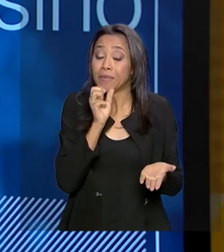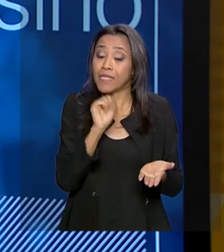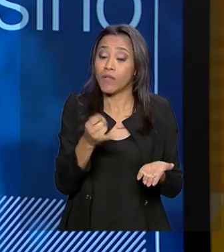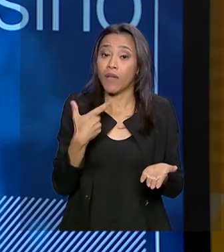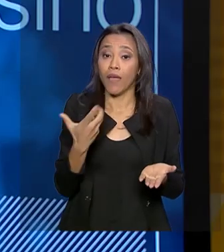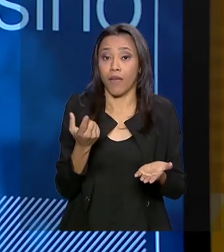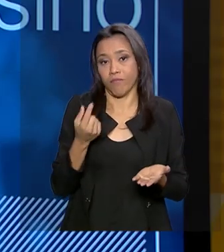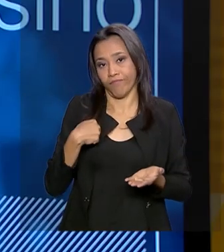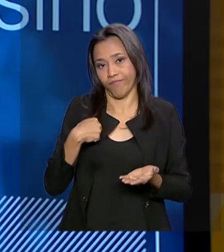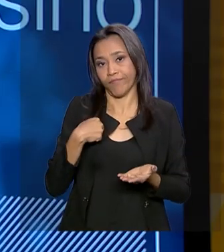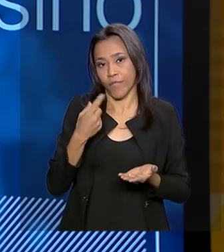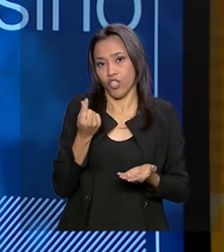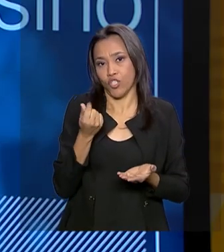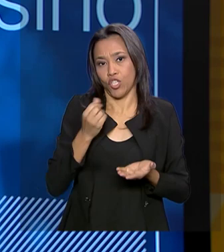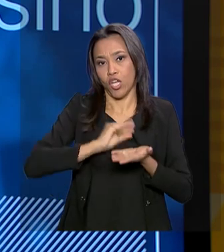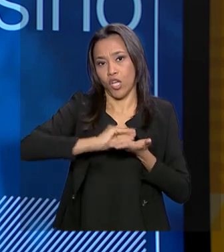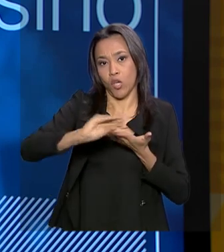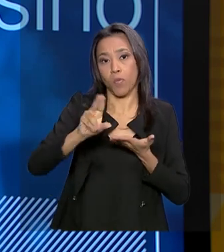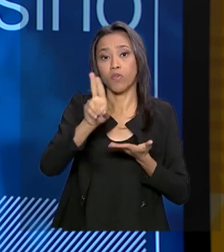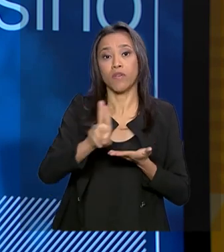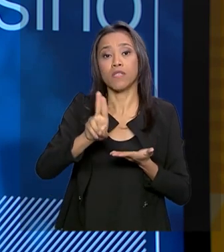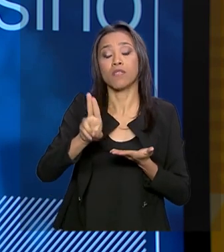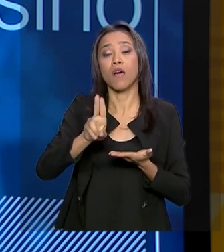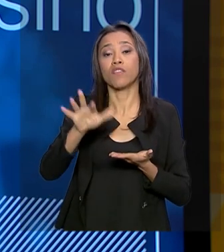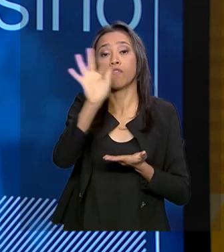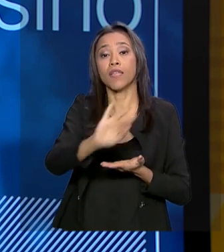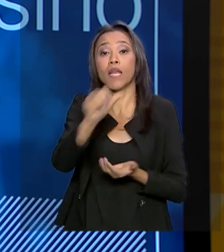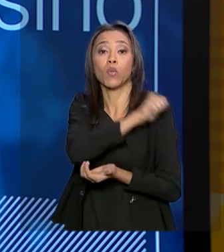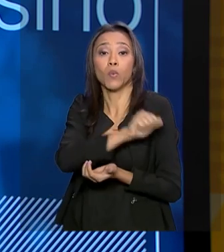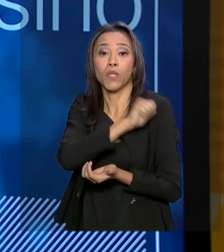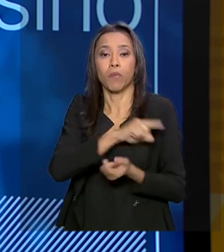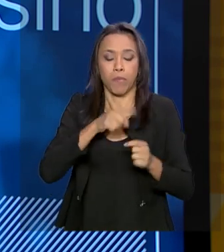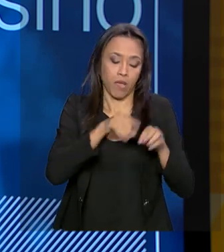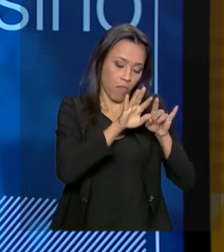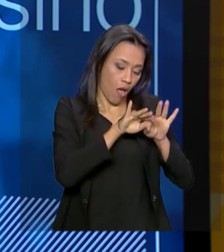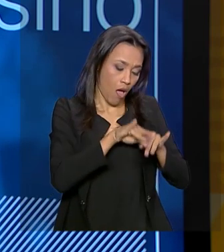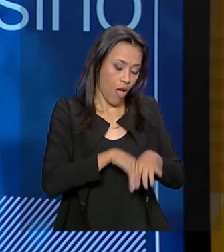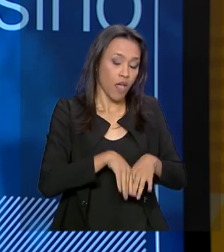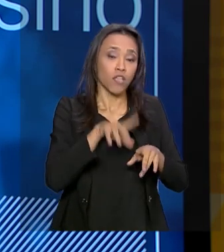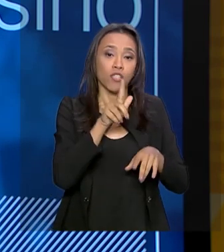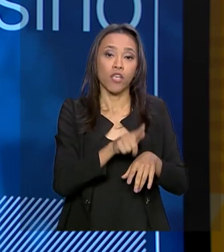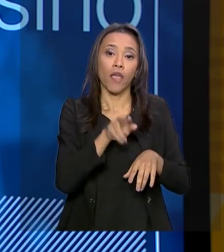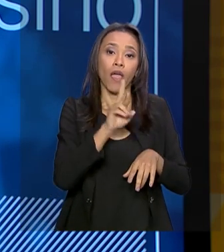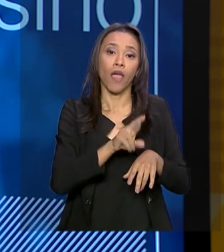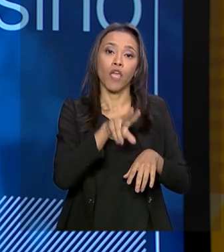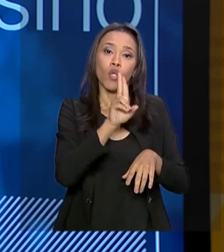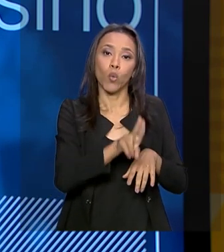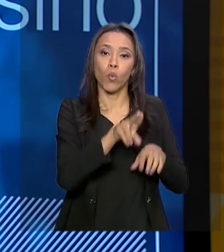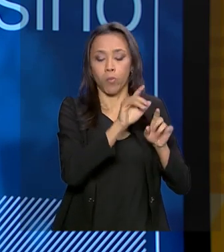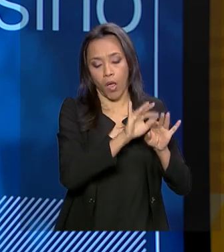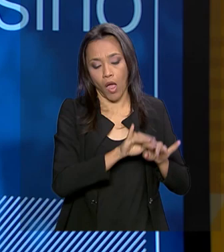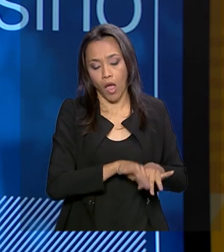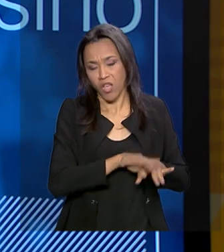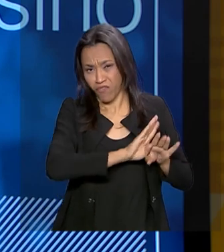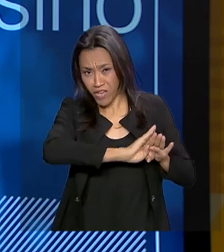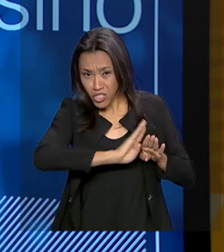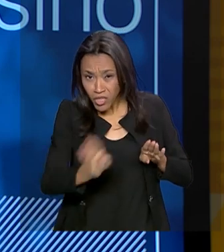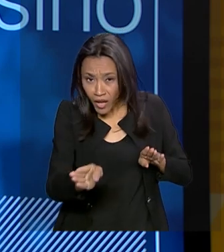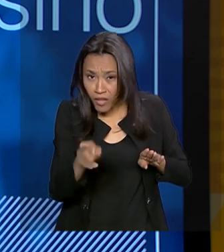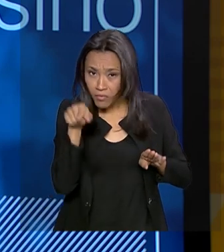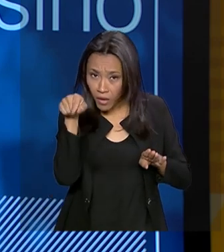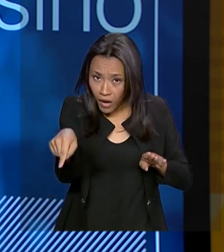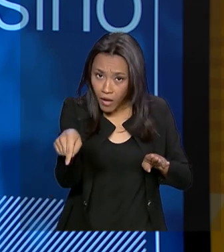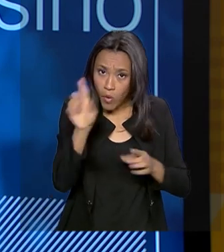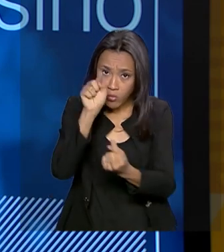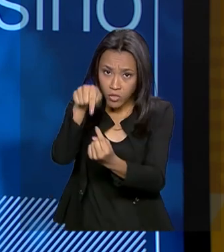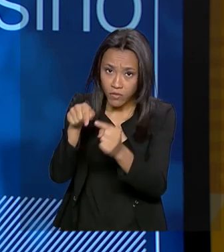doação, por exemplo, para o FRJ, eu tenho que imprimir uma GRU e esse recurso não vai destinado diretamente para o seu objetivo